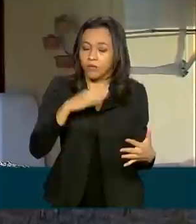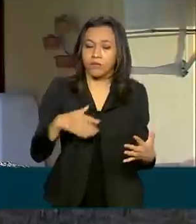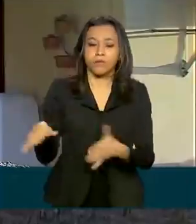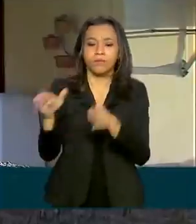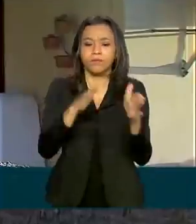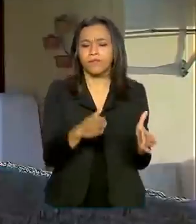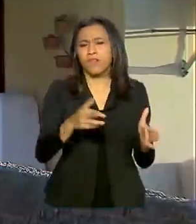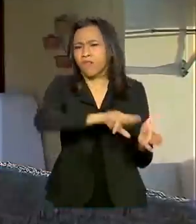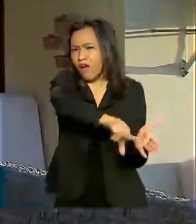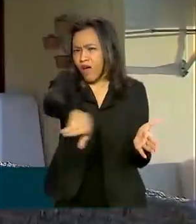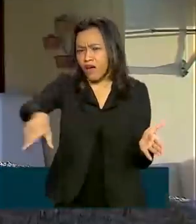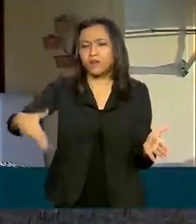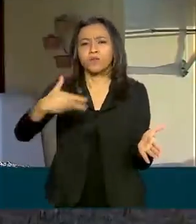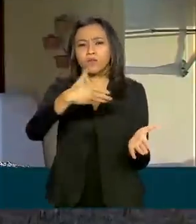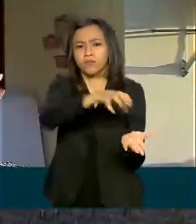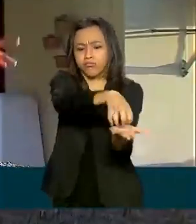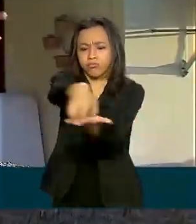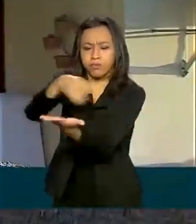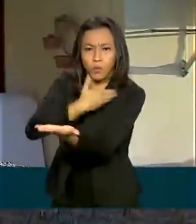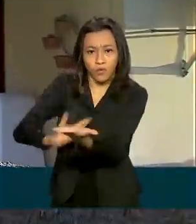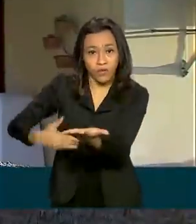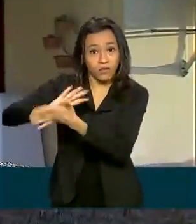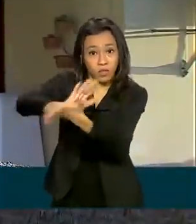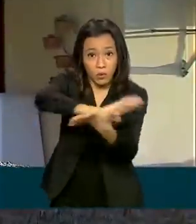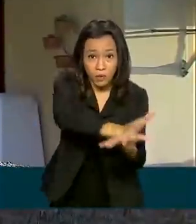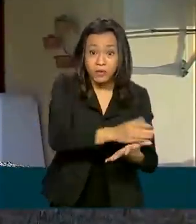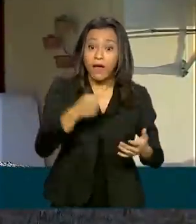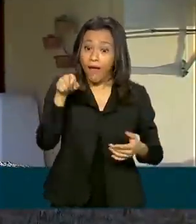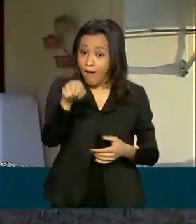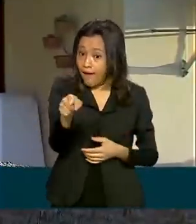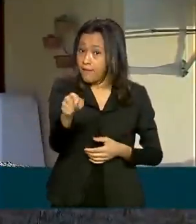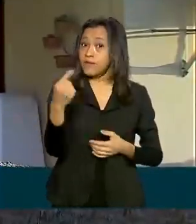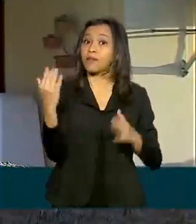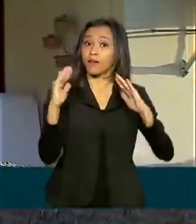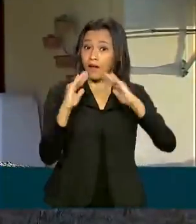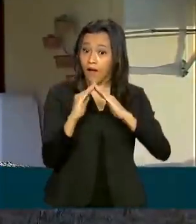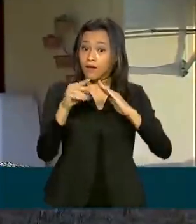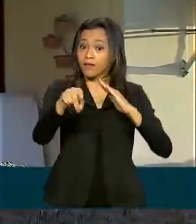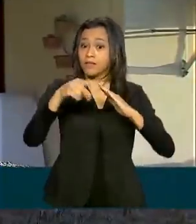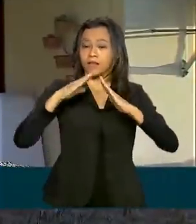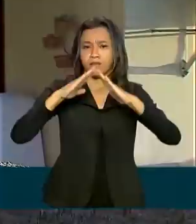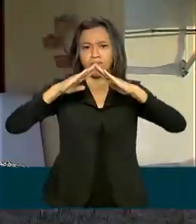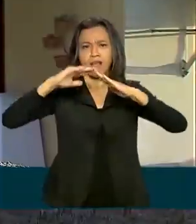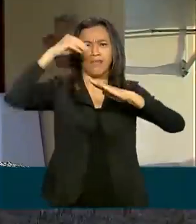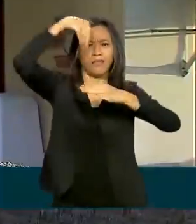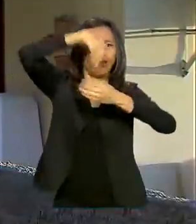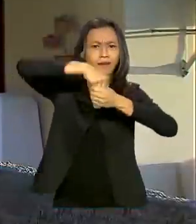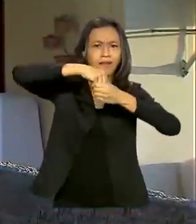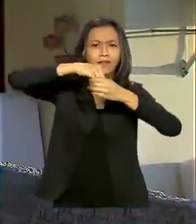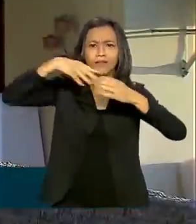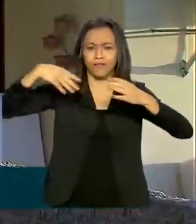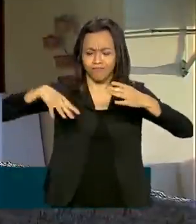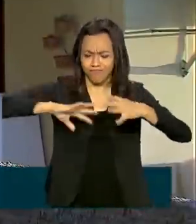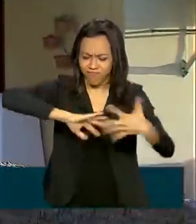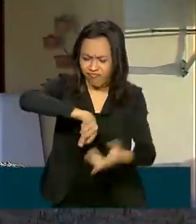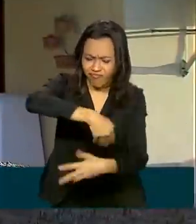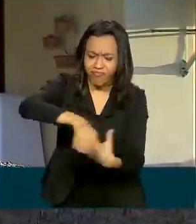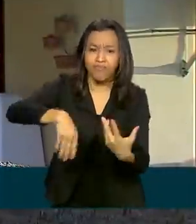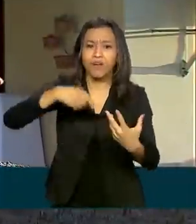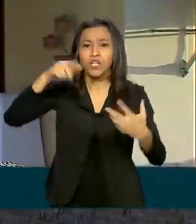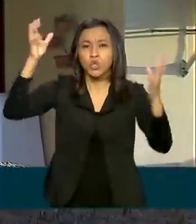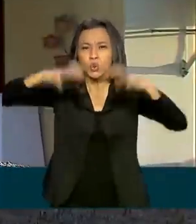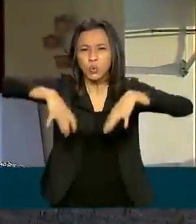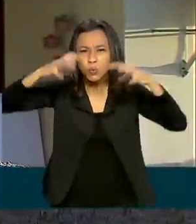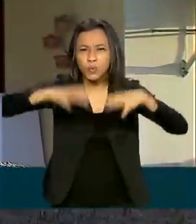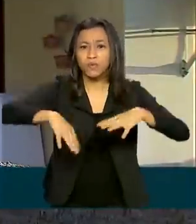casas foram afetadas com a passagem do ciclone. Essa aqui, por exemplo, acabou com parte dela destelhada. Lá dentro, os móveis acabaram molhados.